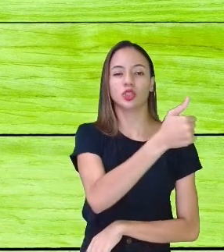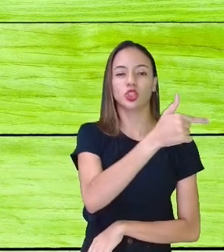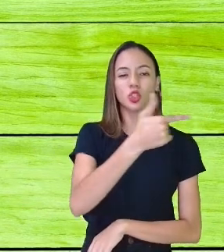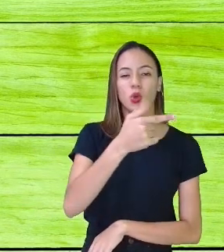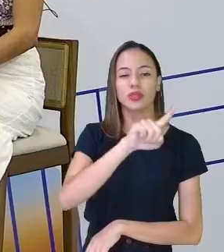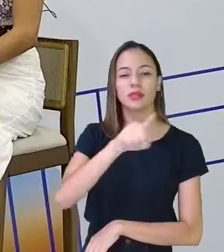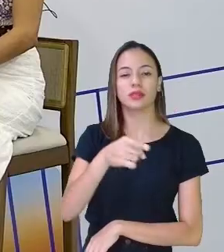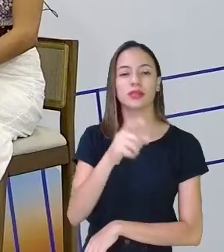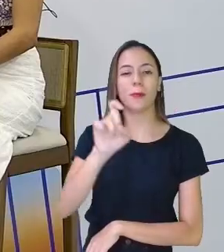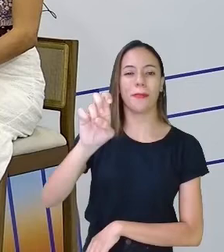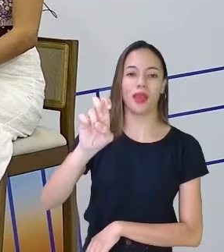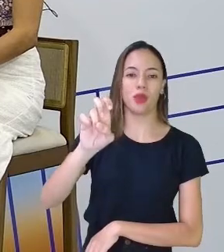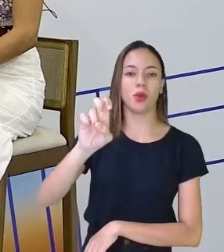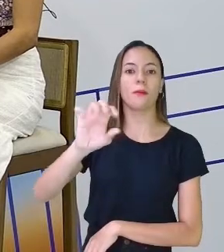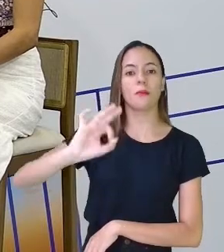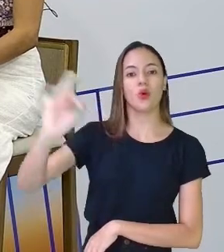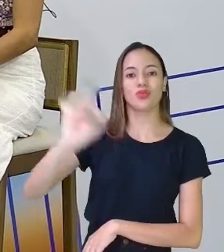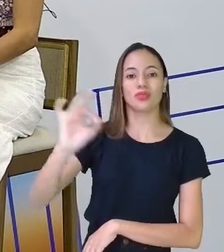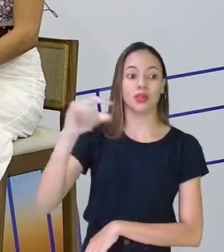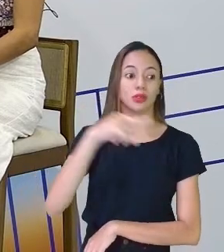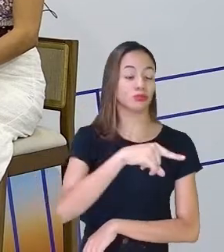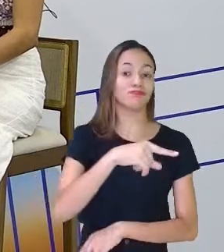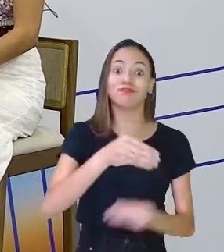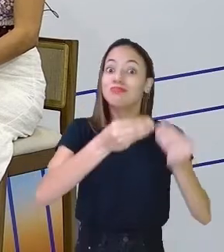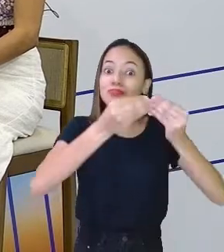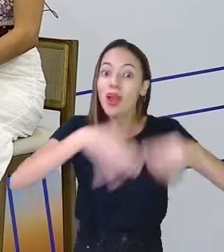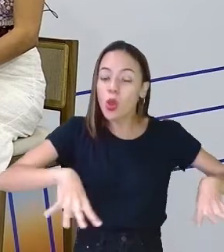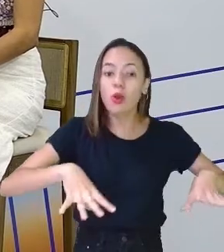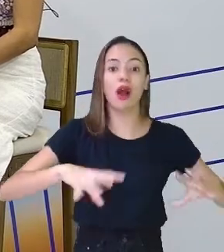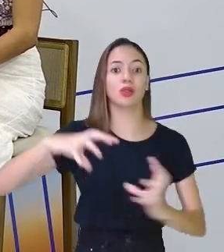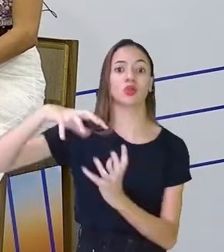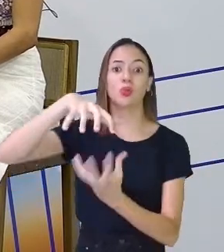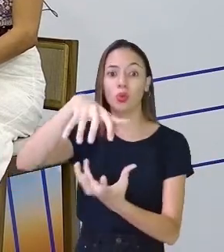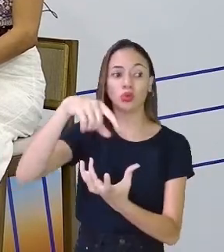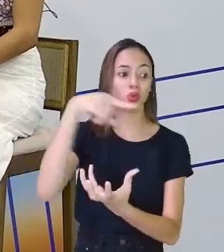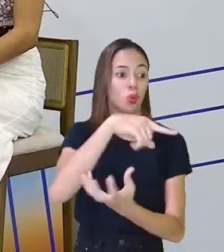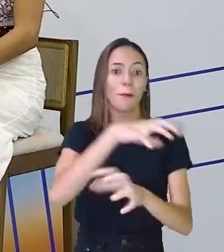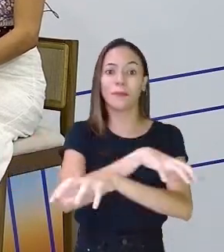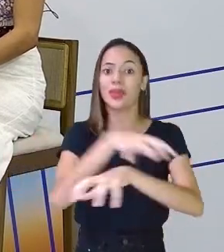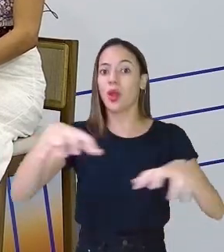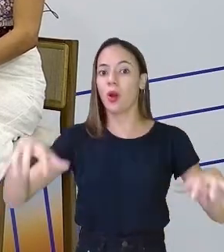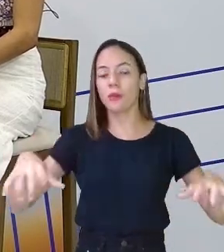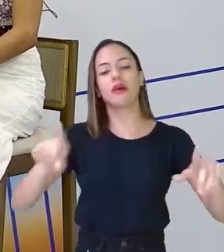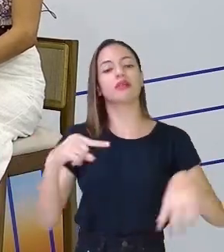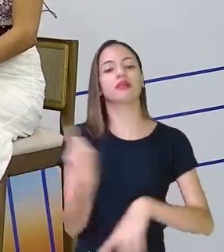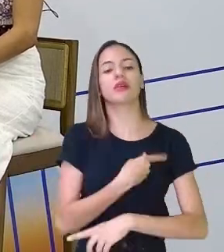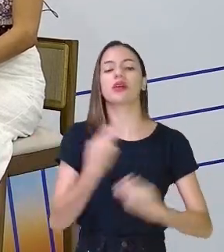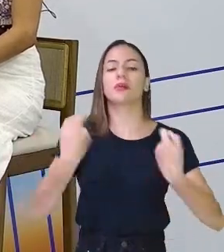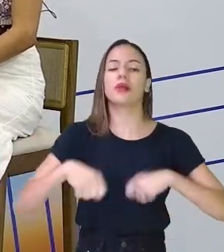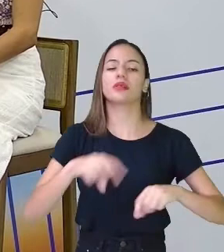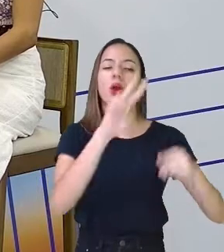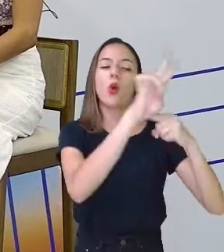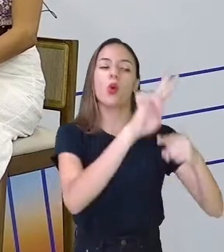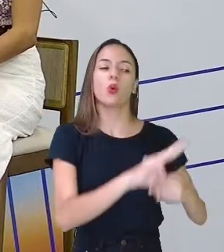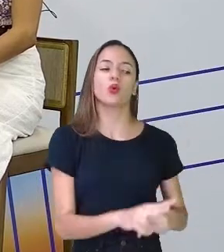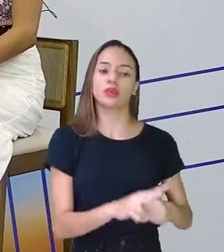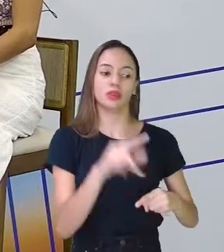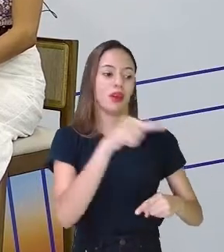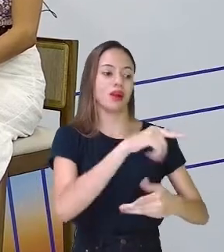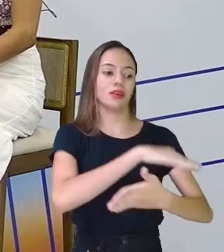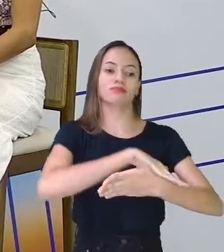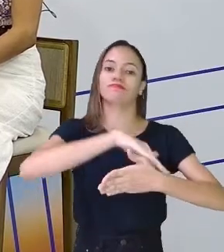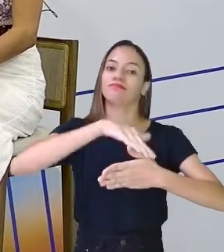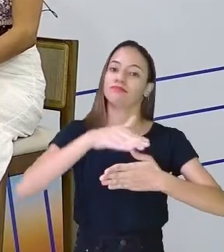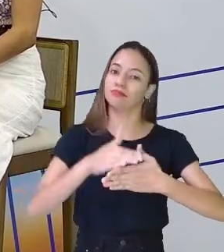biomas mais ameaçados do planeta. Então, a gente precisa cuidar da nossa Mata